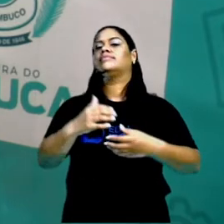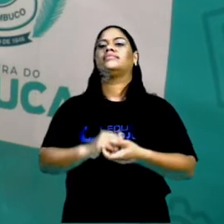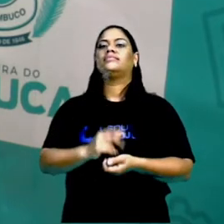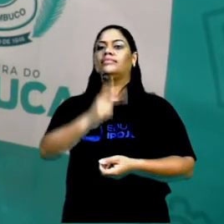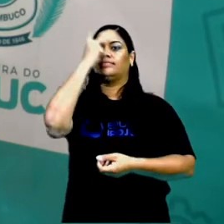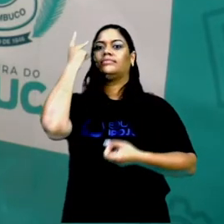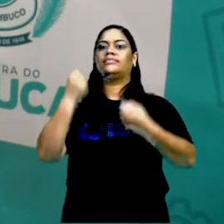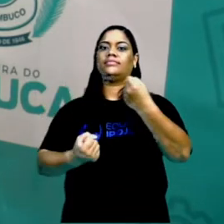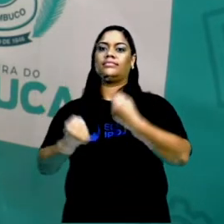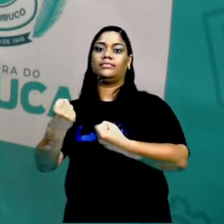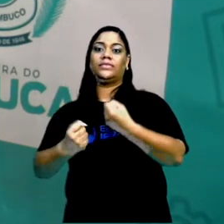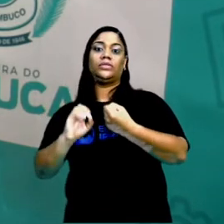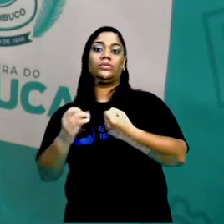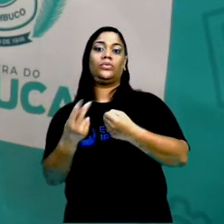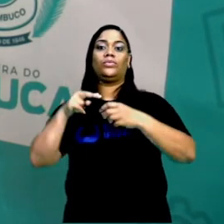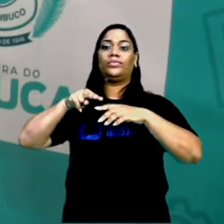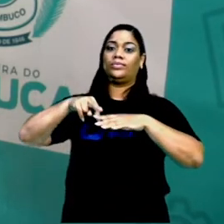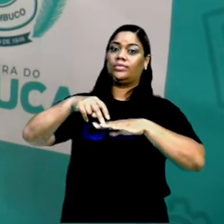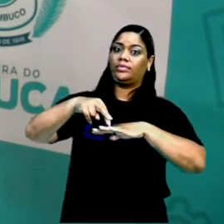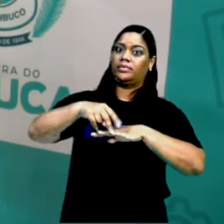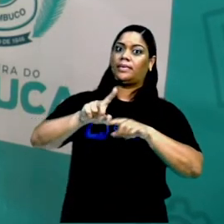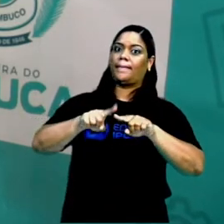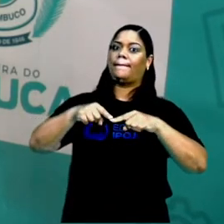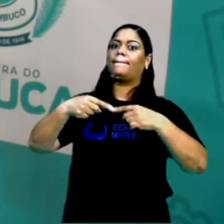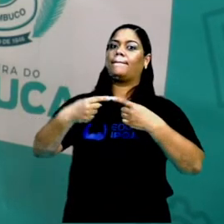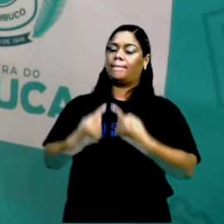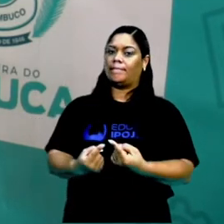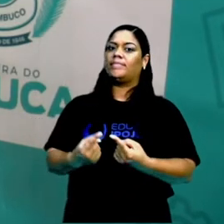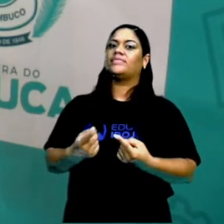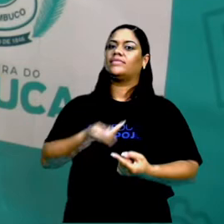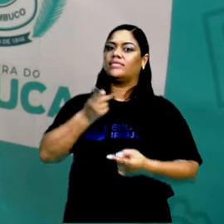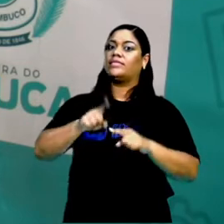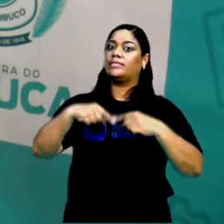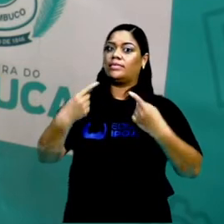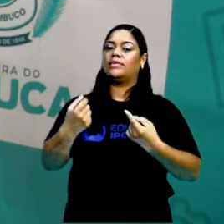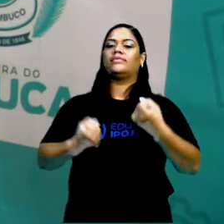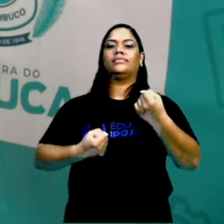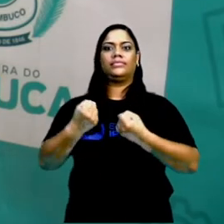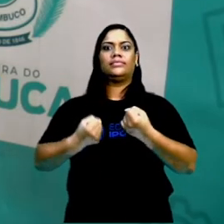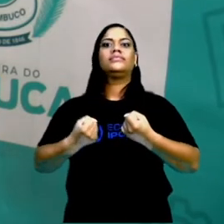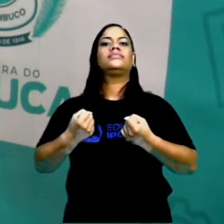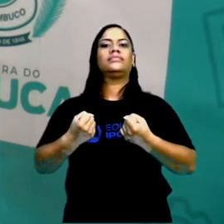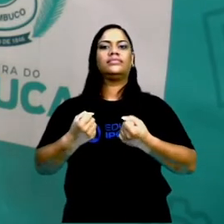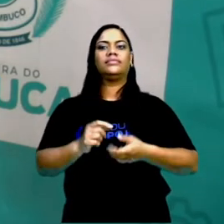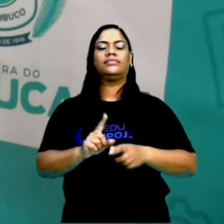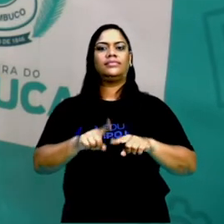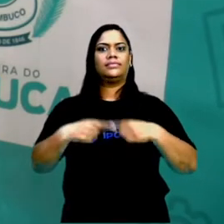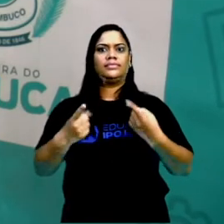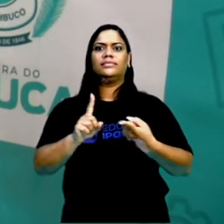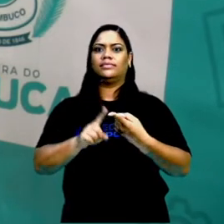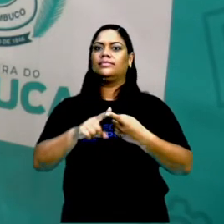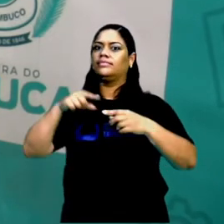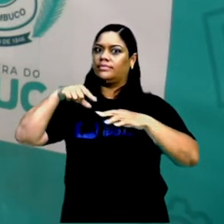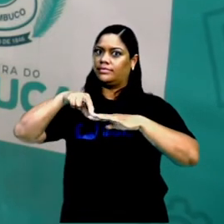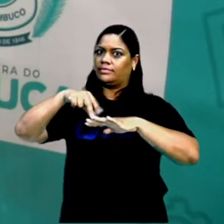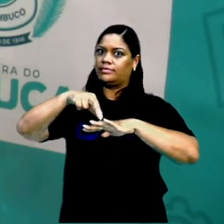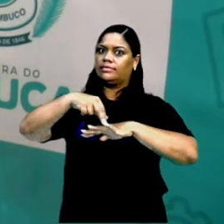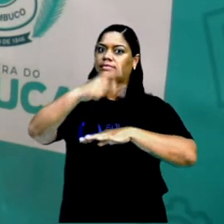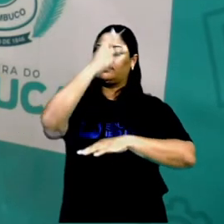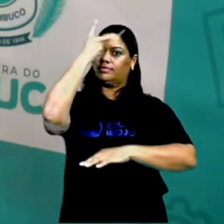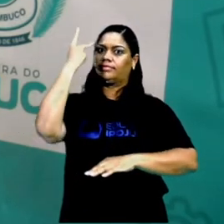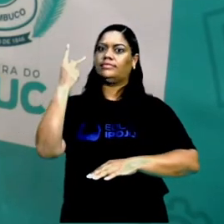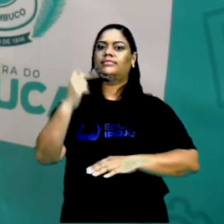pedestre. Mas ele é bem direcionado aos motoristas, mas isso aí abrange tanto motorista como